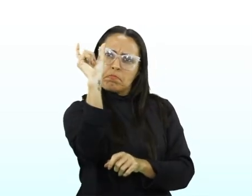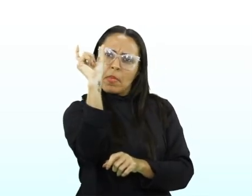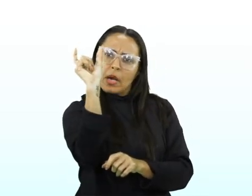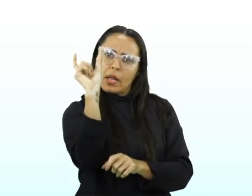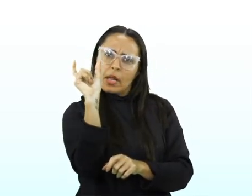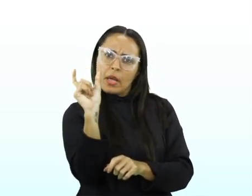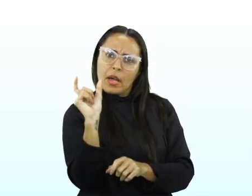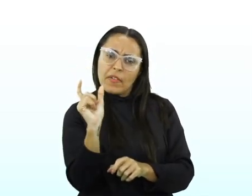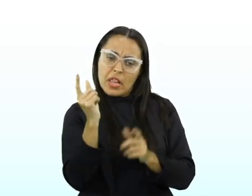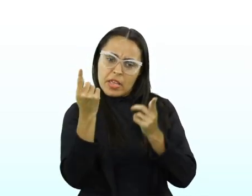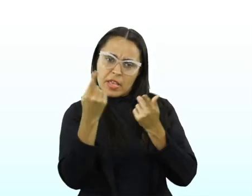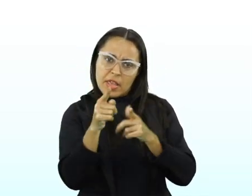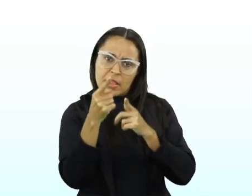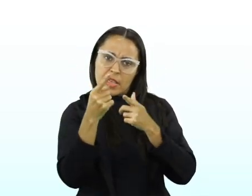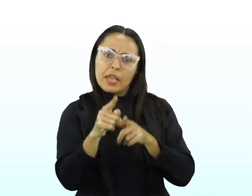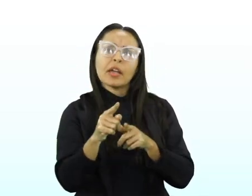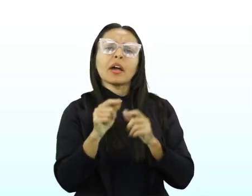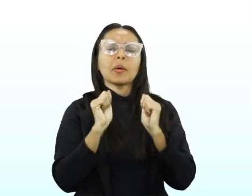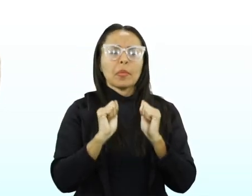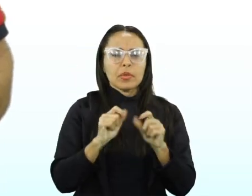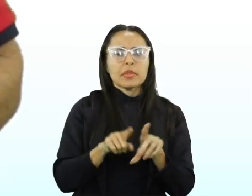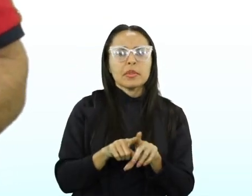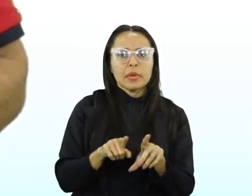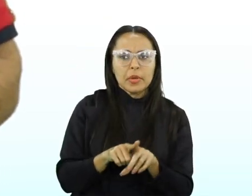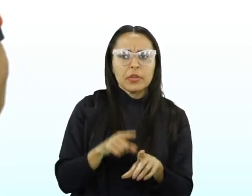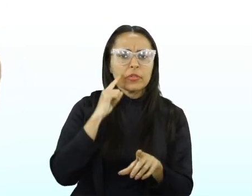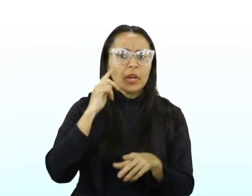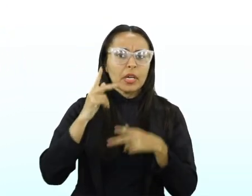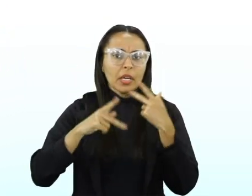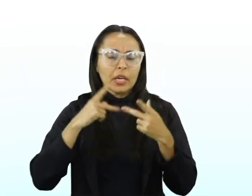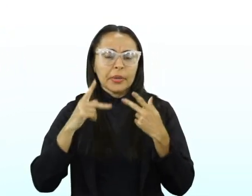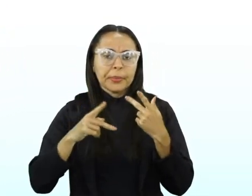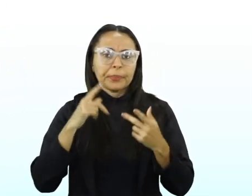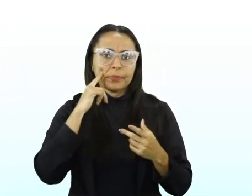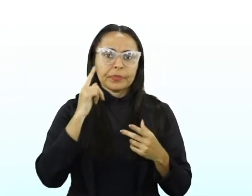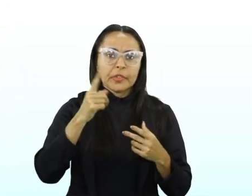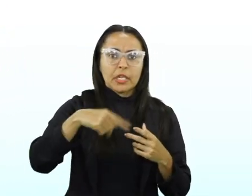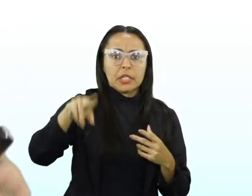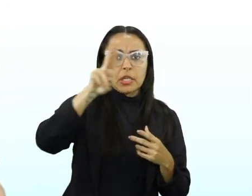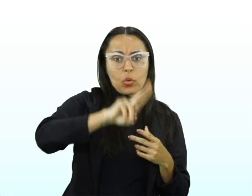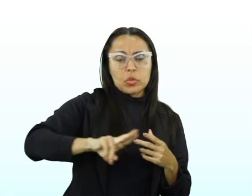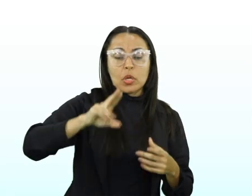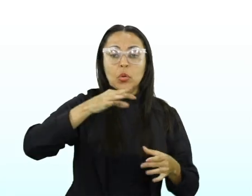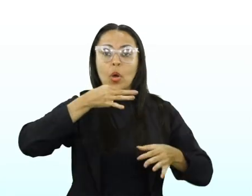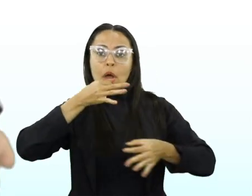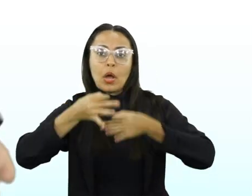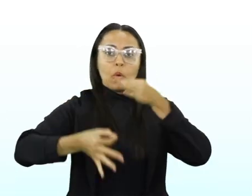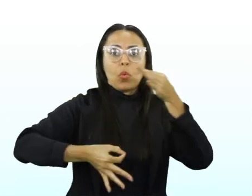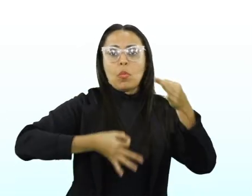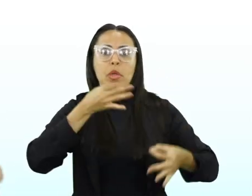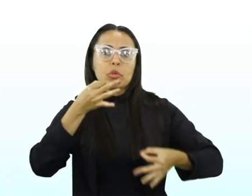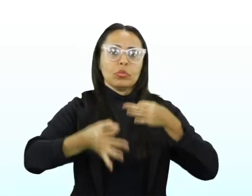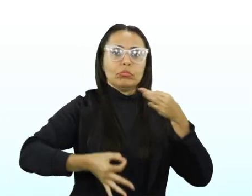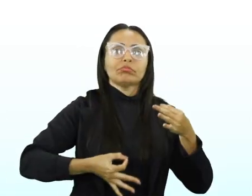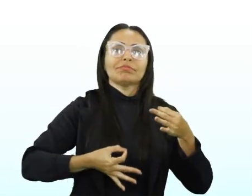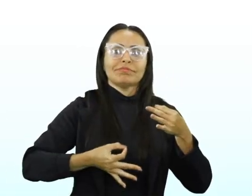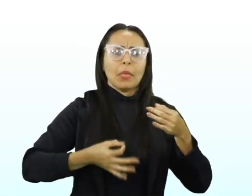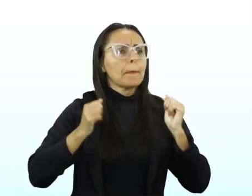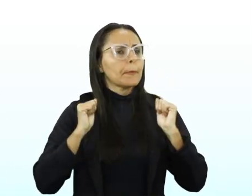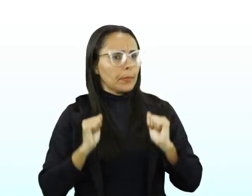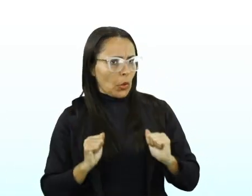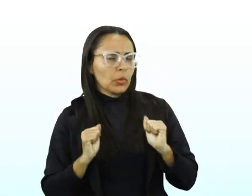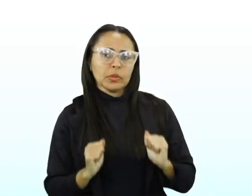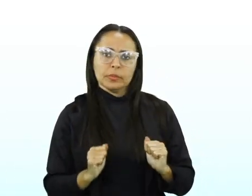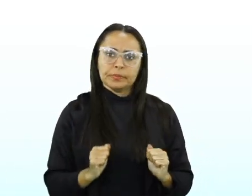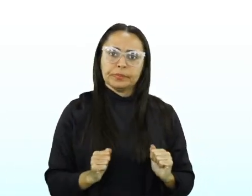ele vai fazer uma crítica, então eu posso dizer também que ele está usando de argumento. Dissertativo e argumentativo. Pode